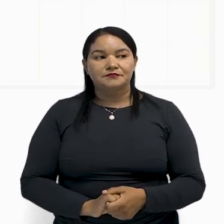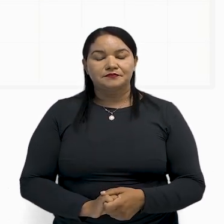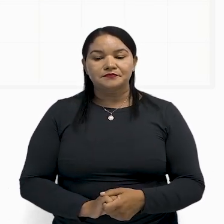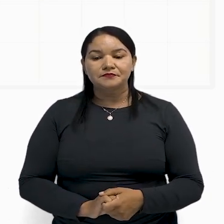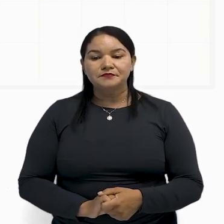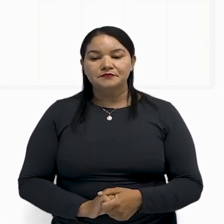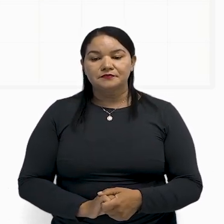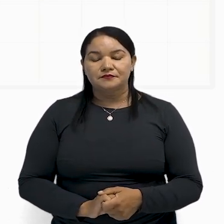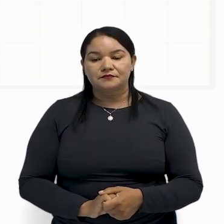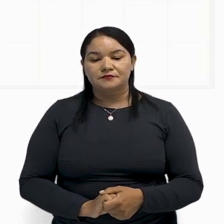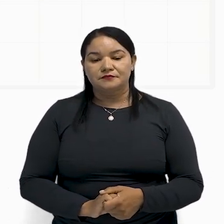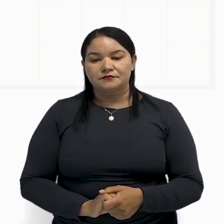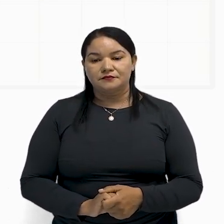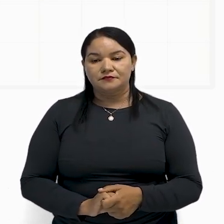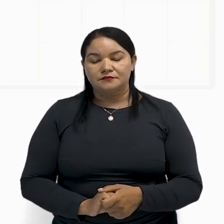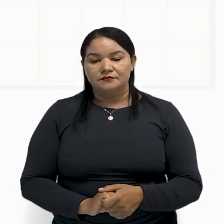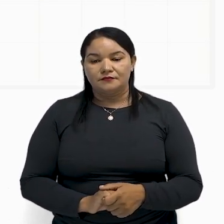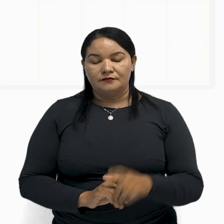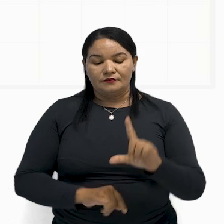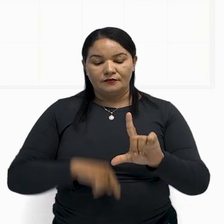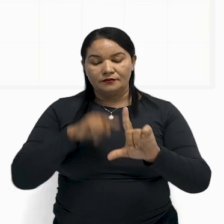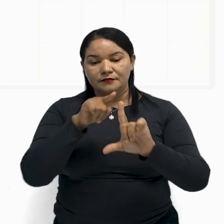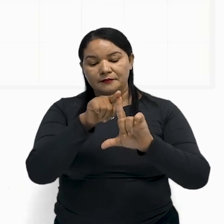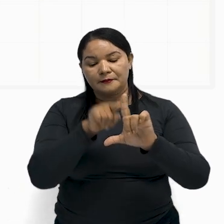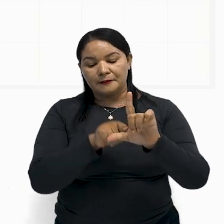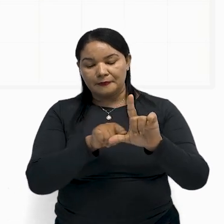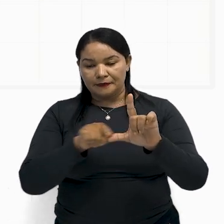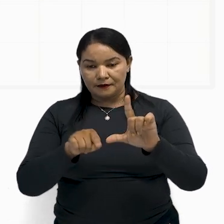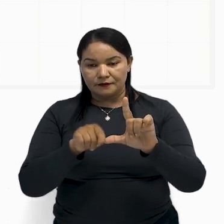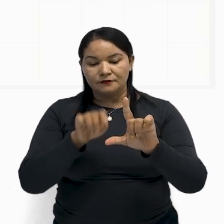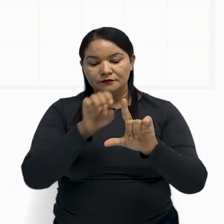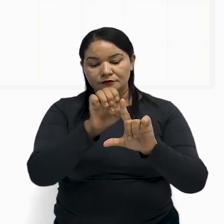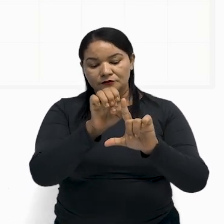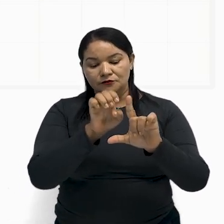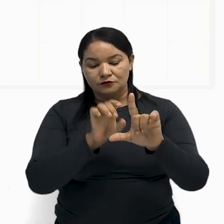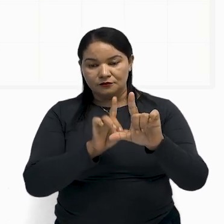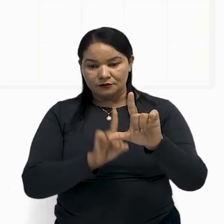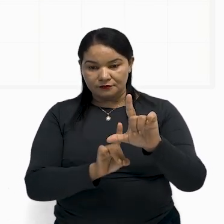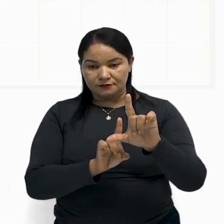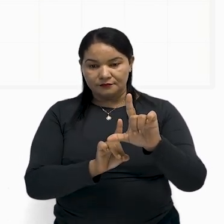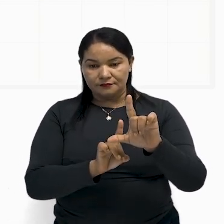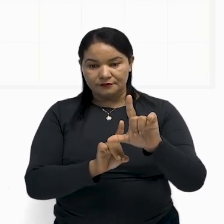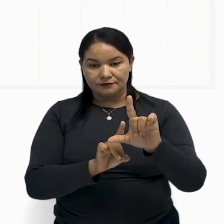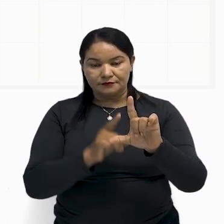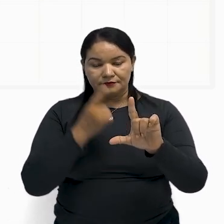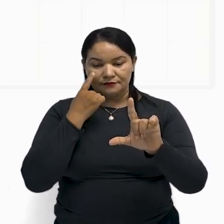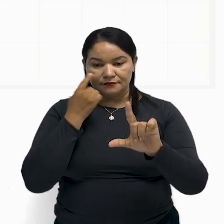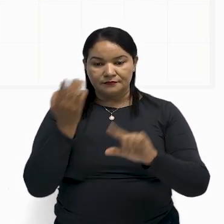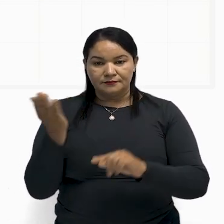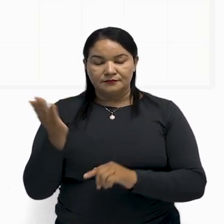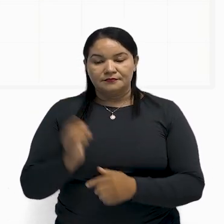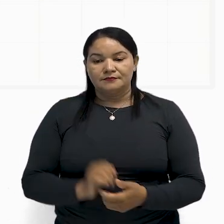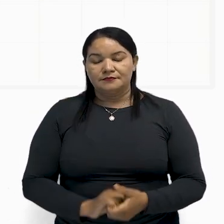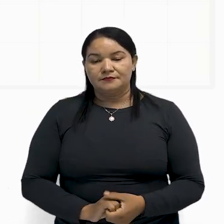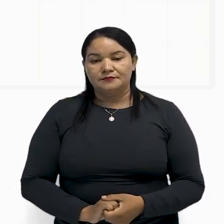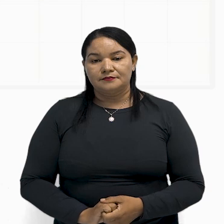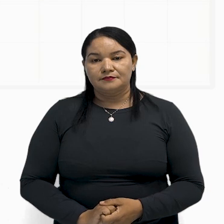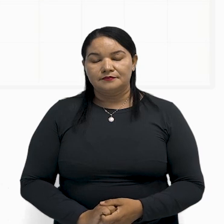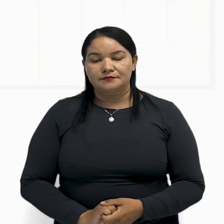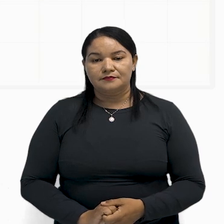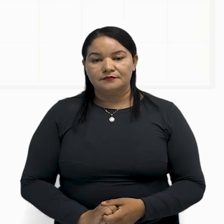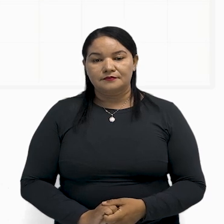segmento é D? O segmento é D, que ele está se referindo, é daqui para cá. Tá? O segmento